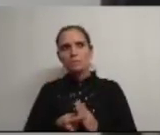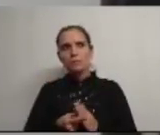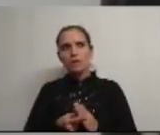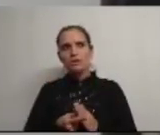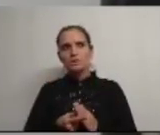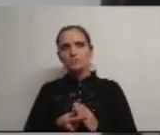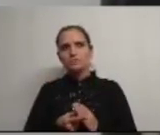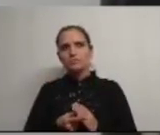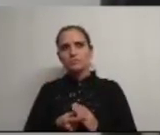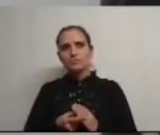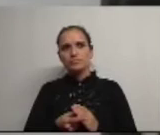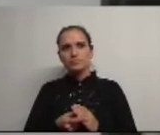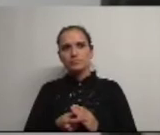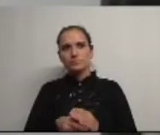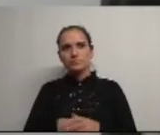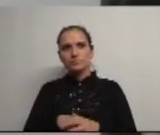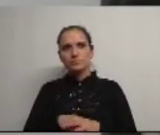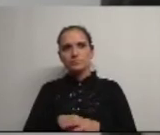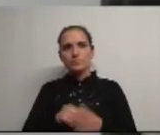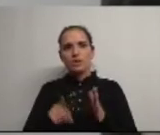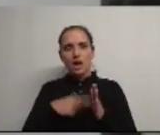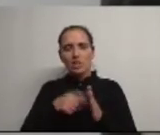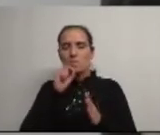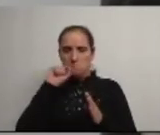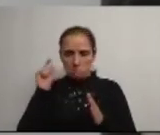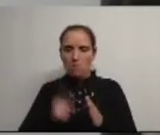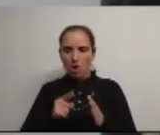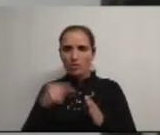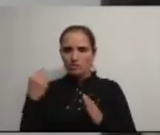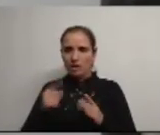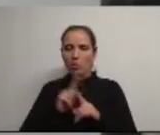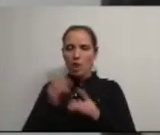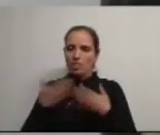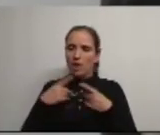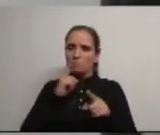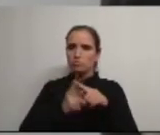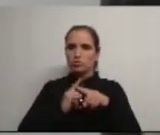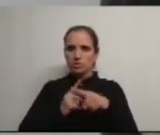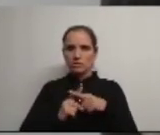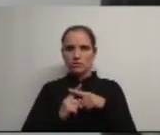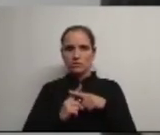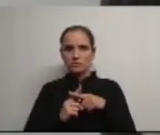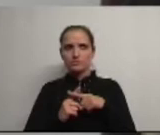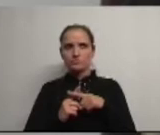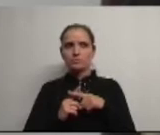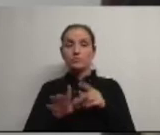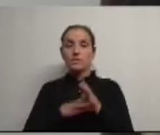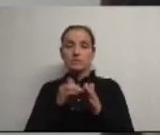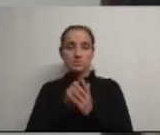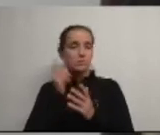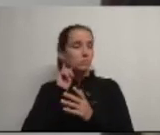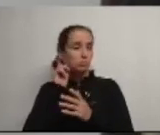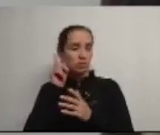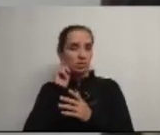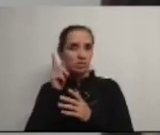como do Executivo Municipal Águeda poderá beneficiar É sempre importante este